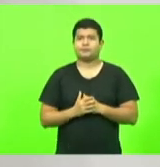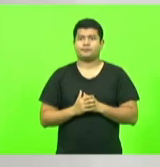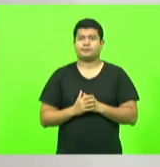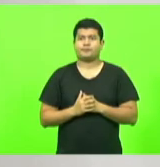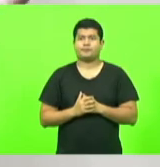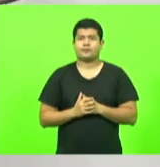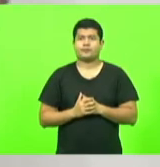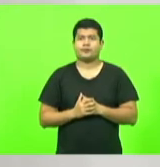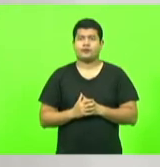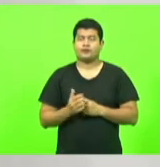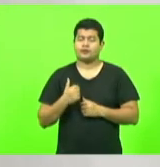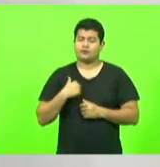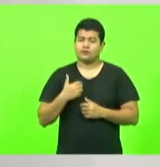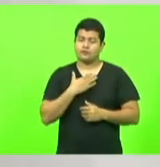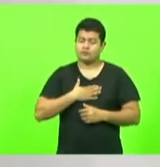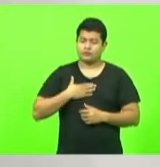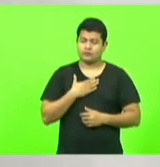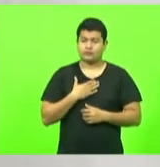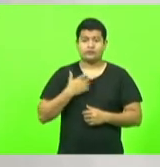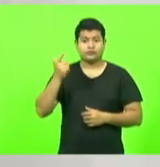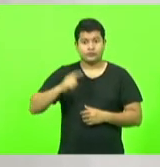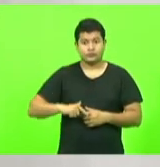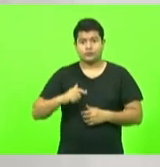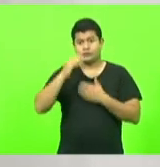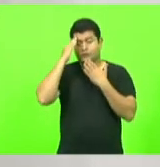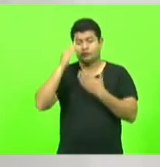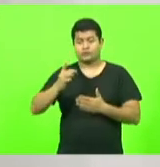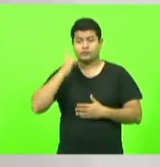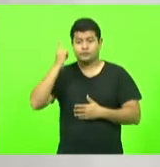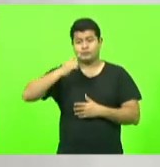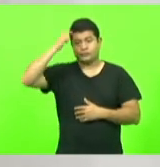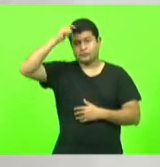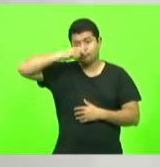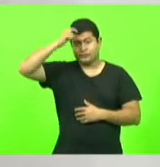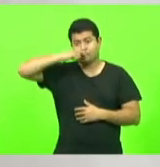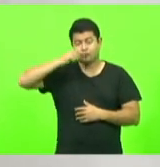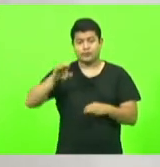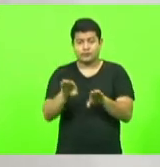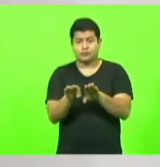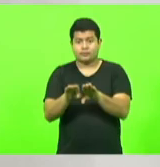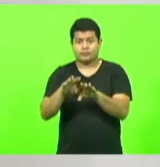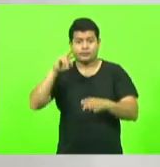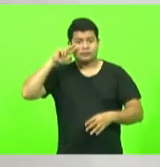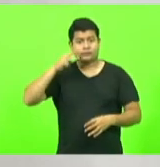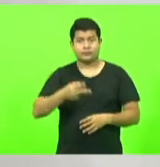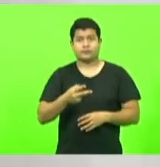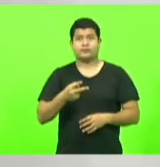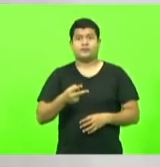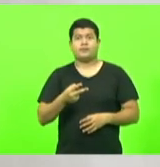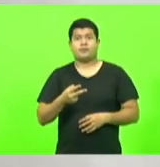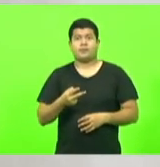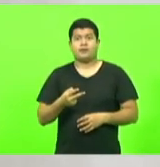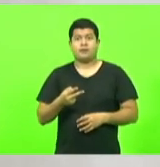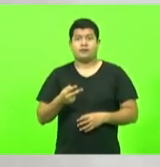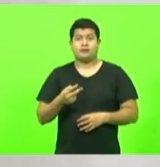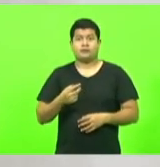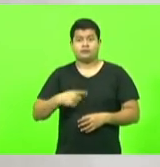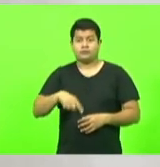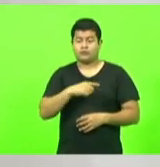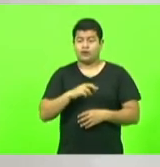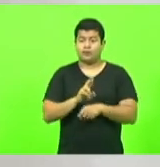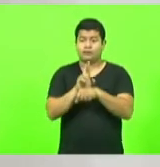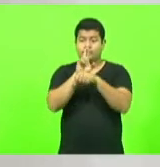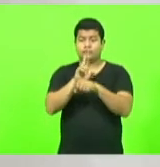de mais uma vez agradecer ao deputado Maurício e agradecer a todos pelo reconhecimento e por estarmos aqui em nome da Câmara de